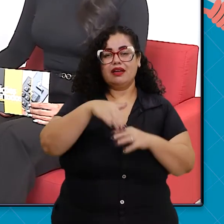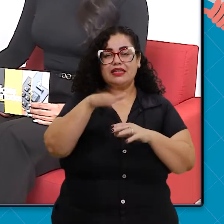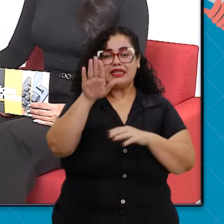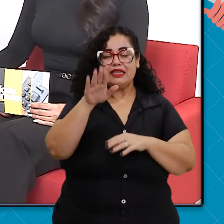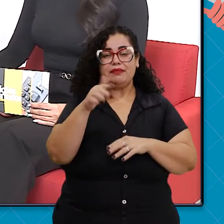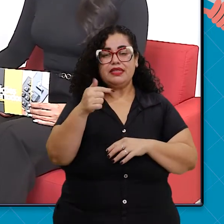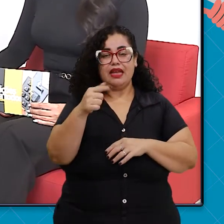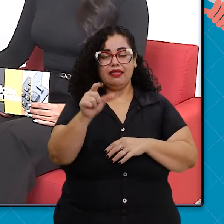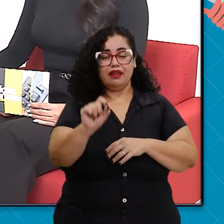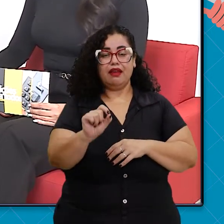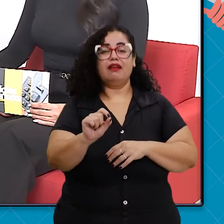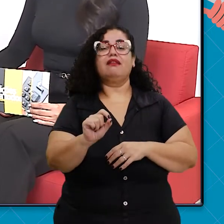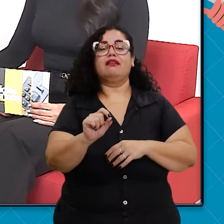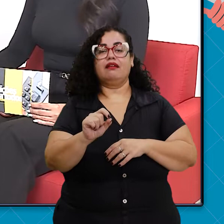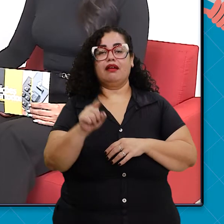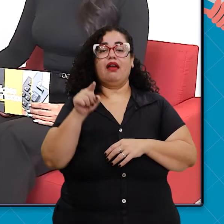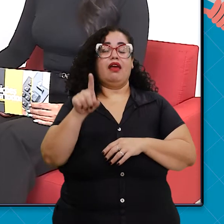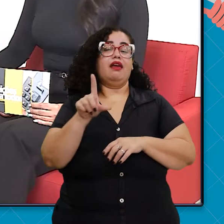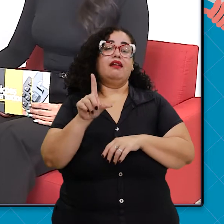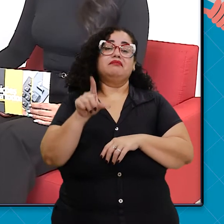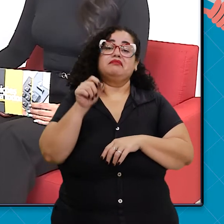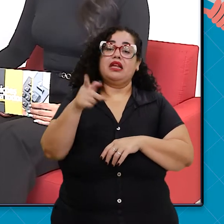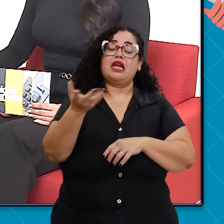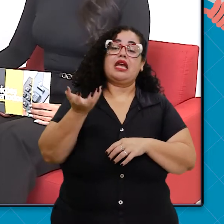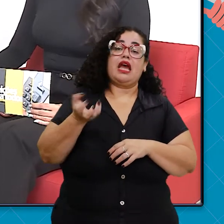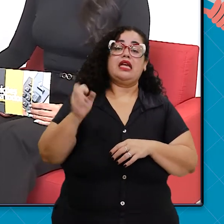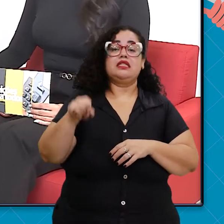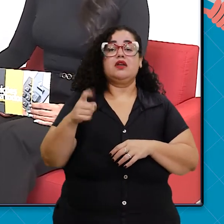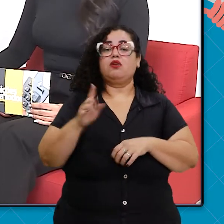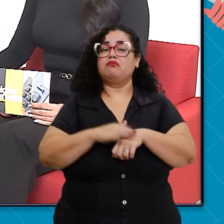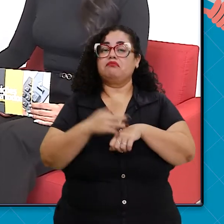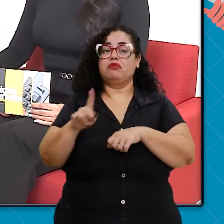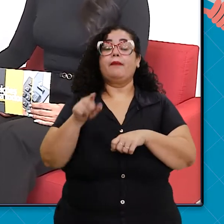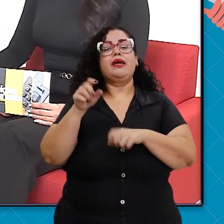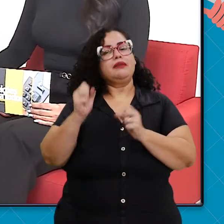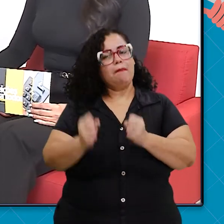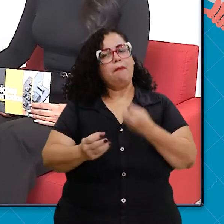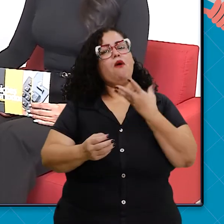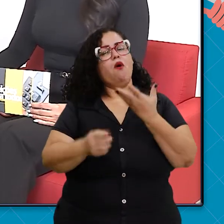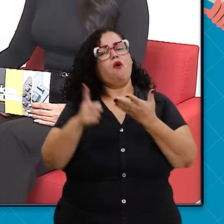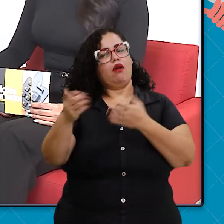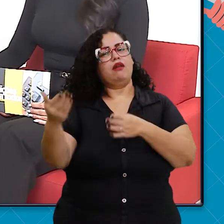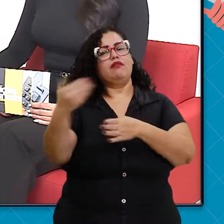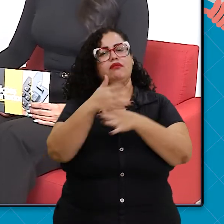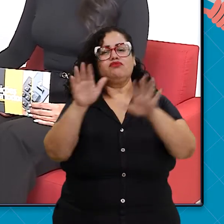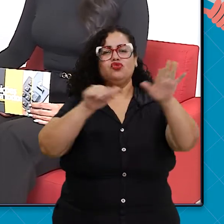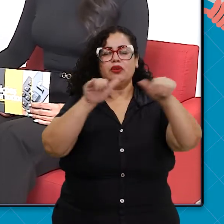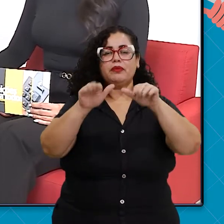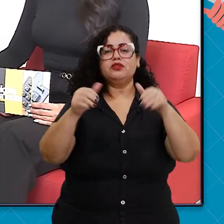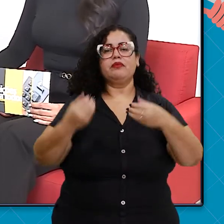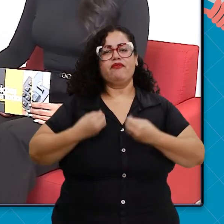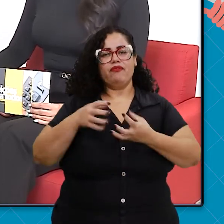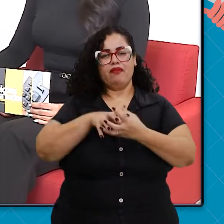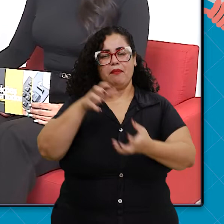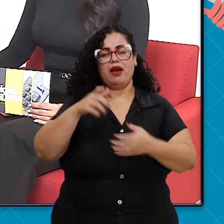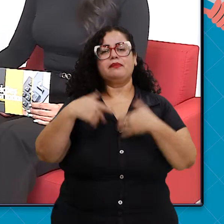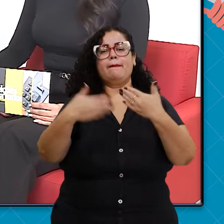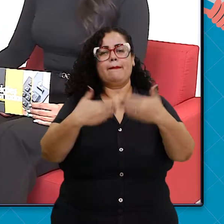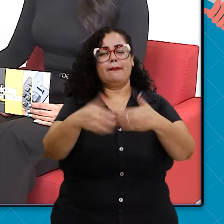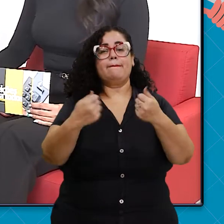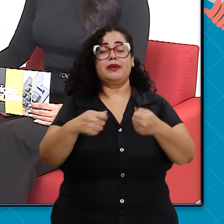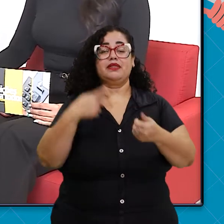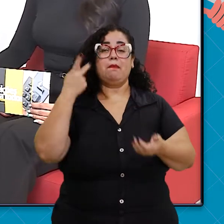ele é facultativo de votar, mas ele vai votar, ele participa. Nós estamos vivendo mais, nós precisamos de políticas